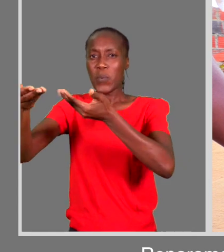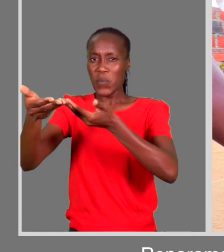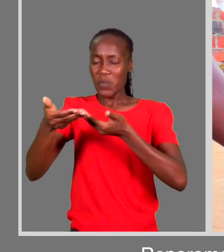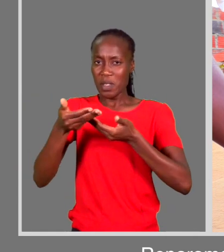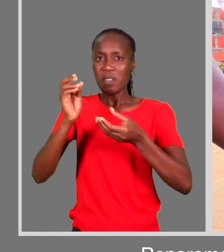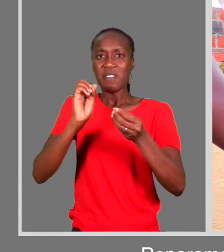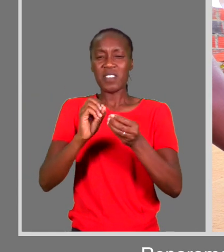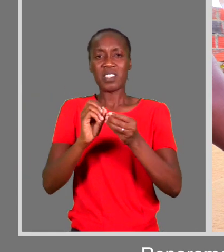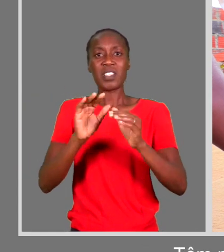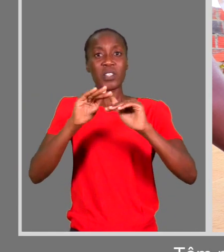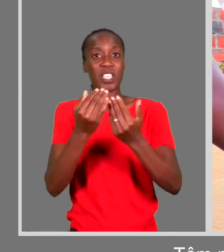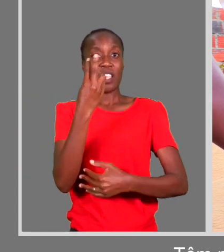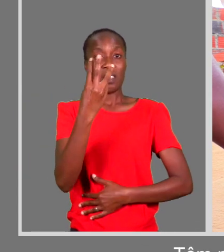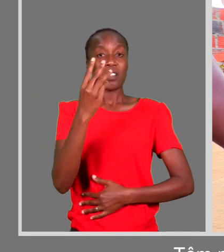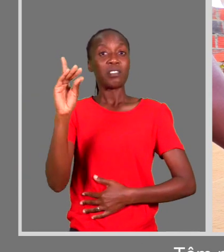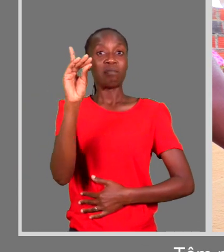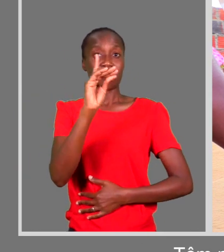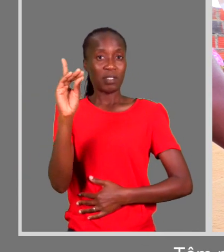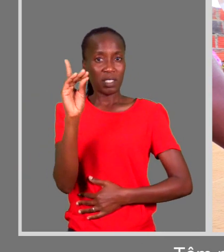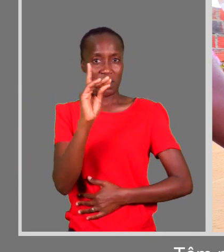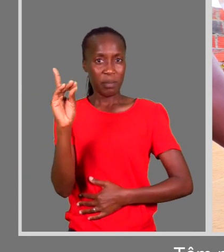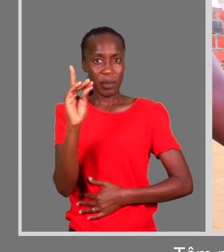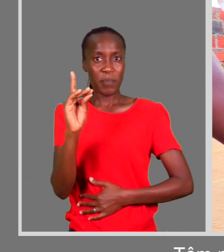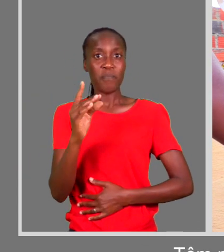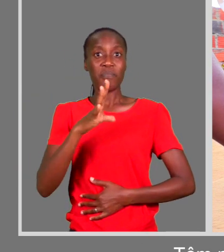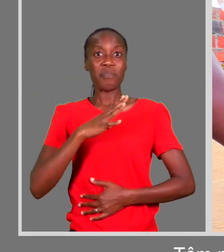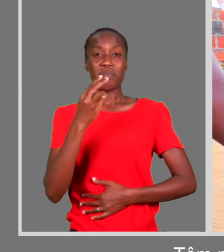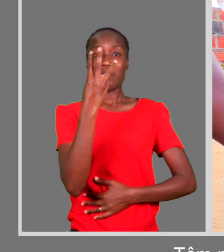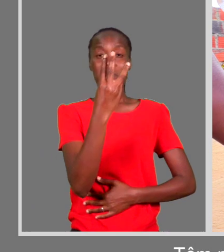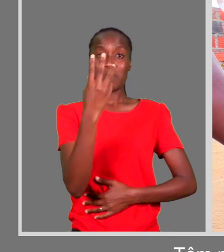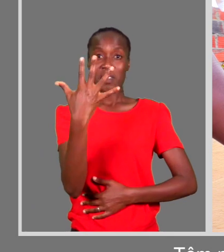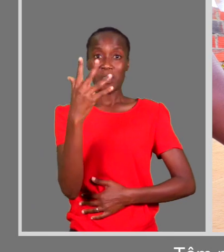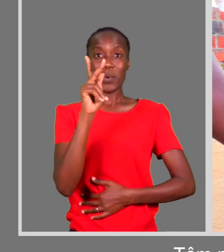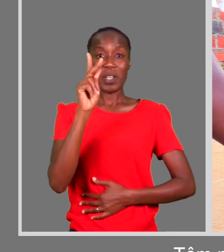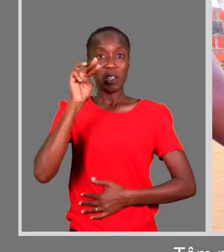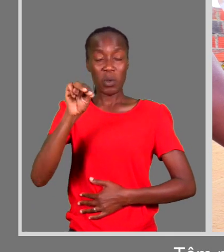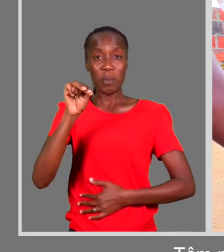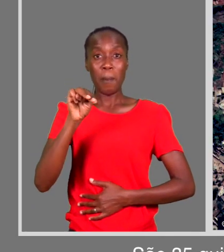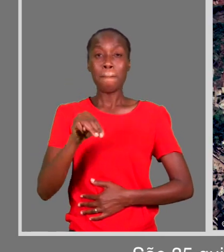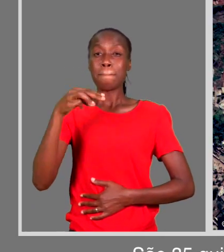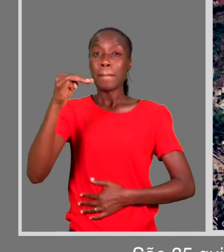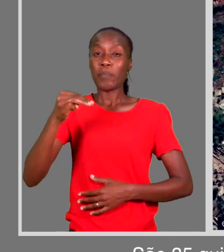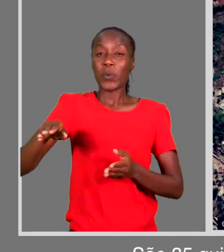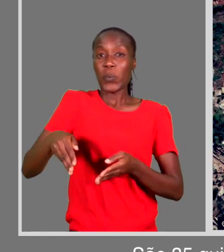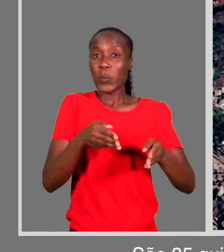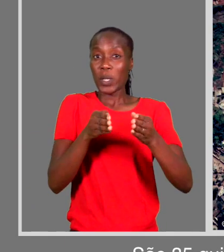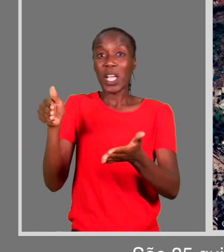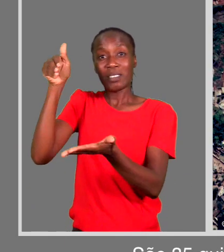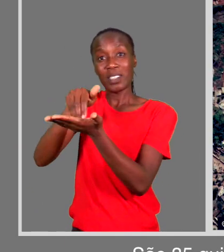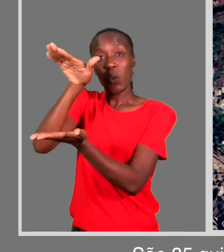as cadeiras de rodas. Temos convidado a passar com eles o dia 3 de dezembro. São 35